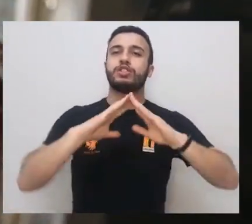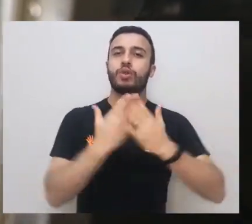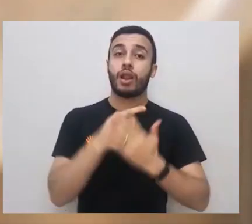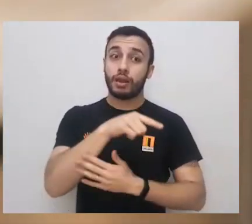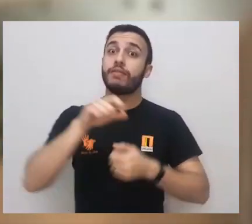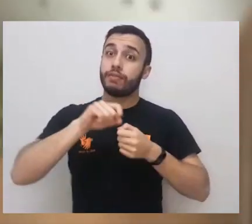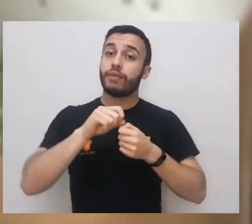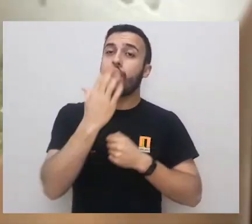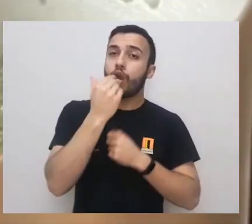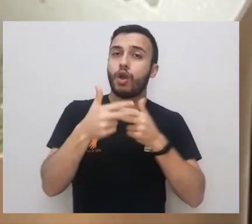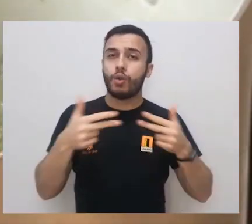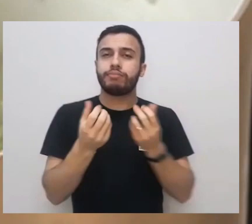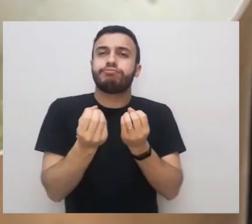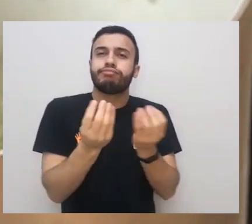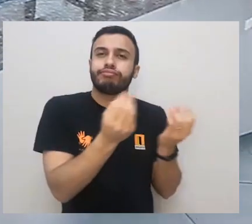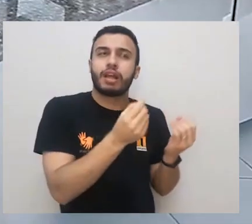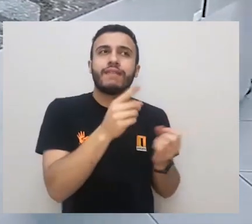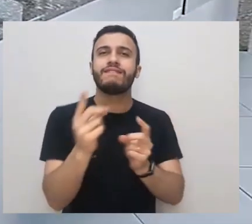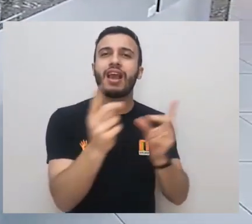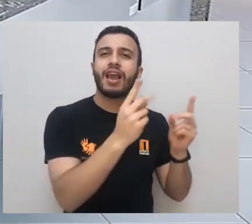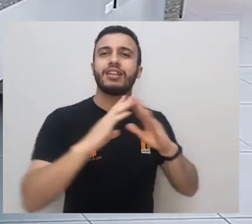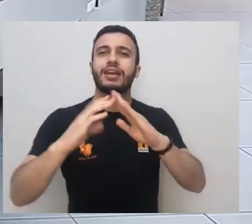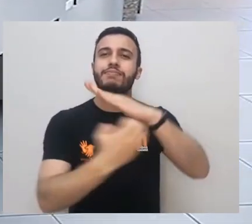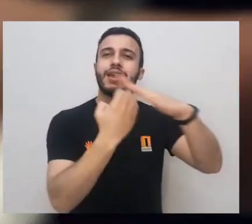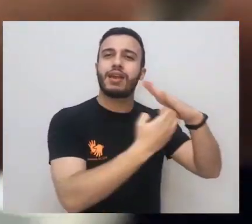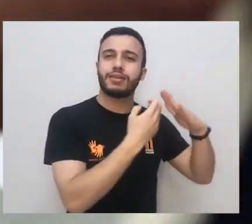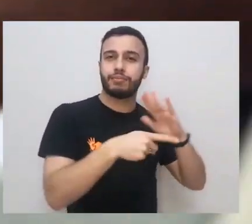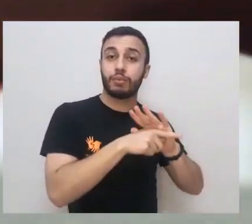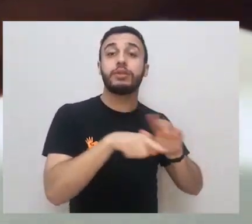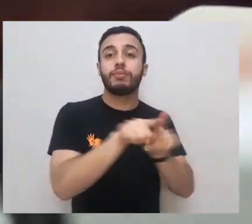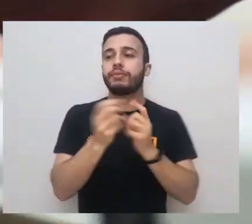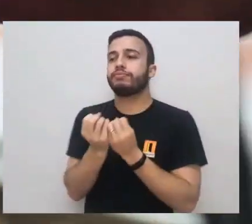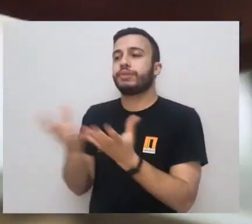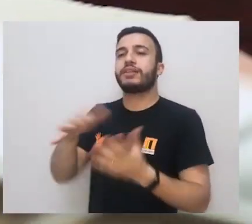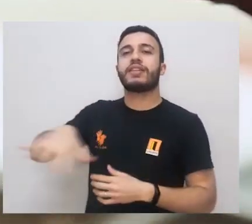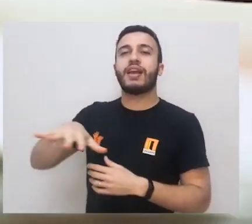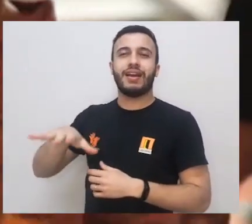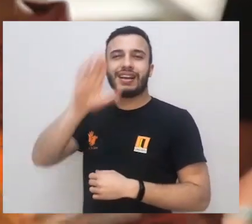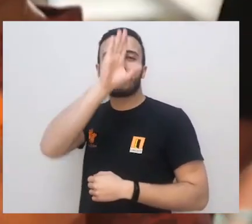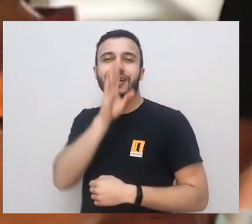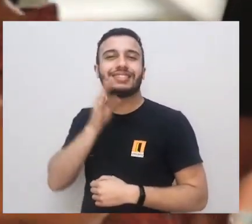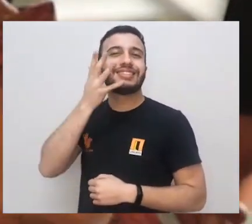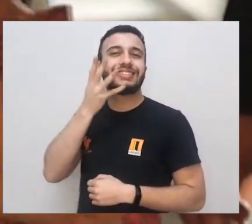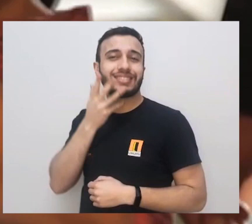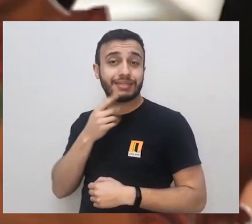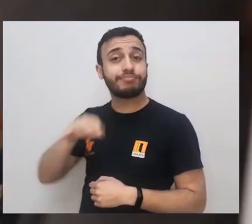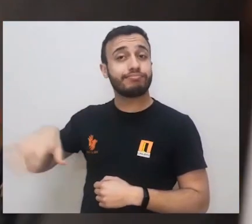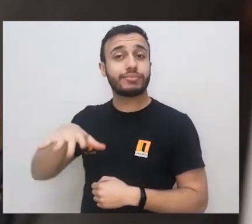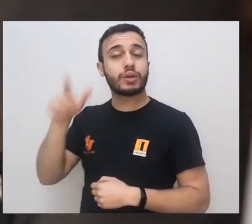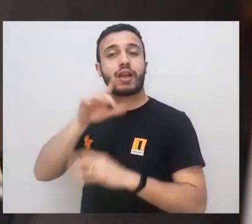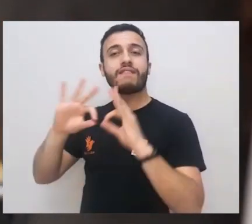comercializadas refeições para empresas da região. Além disso, a Associação trabalha para a segurança alimentar das famílias, alimentando